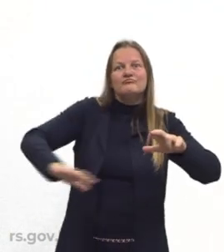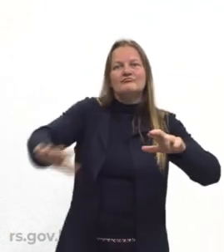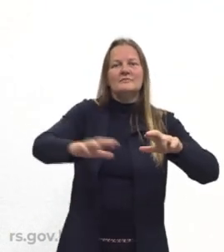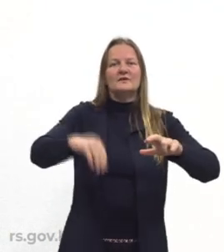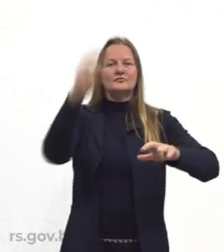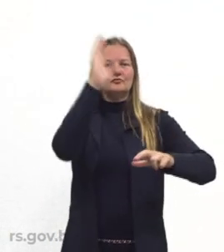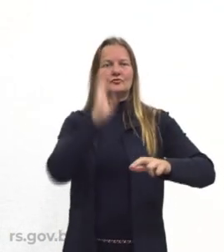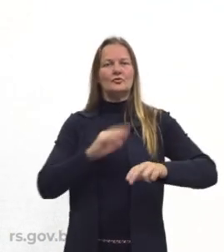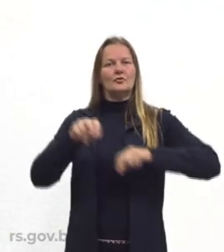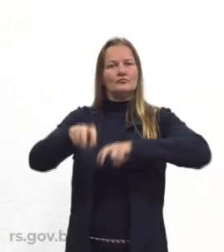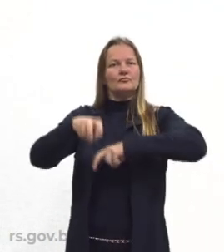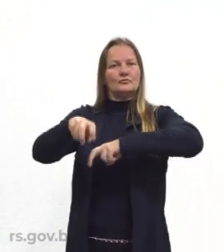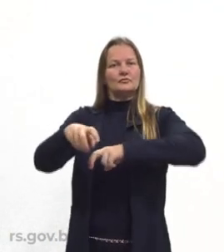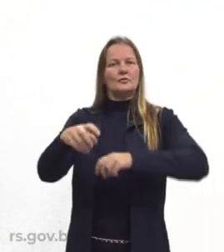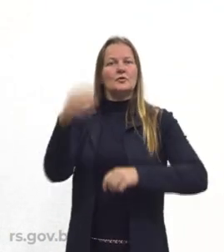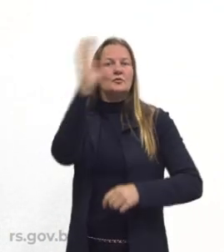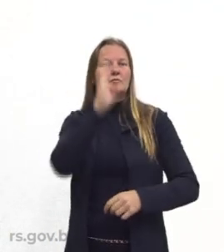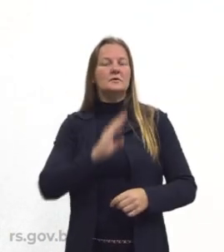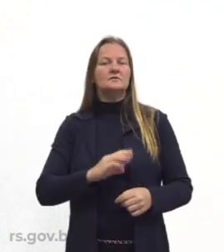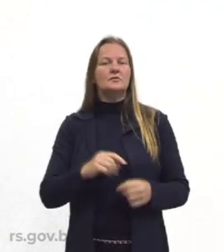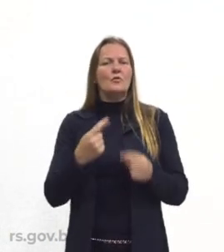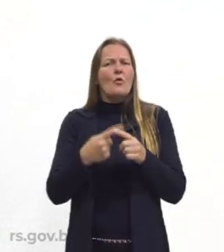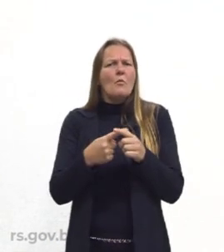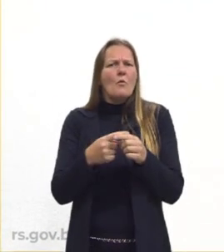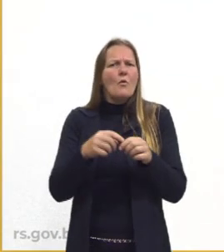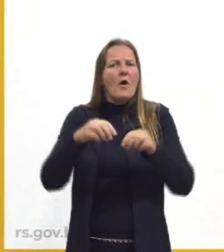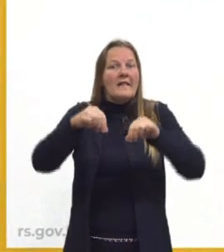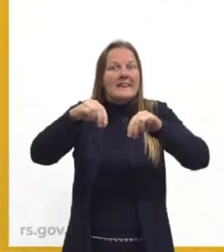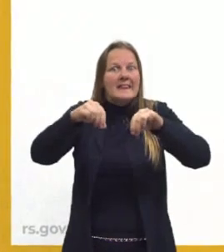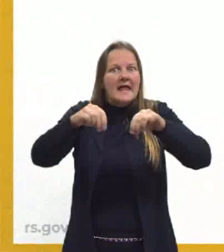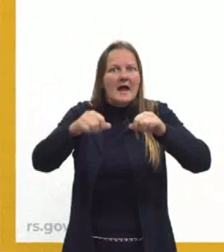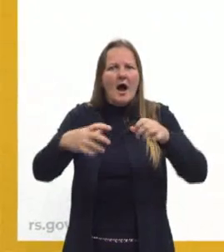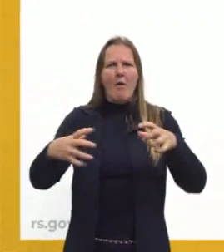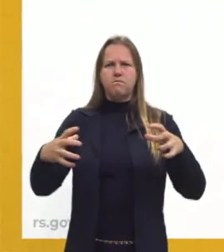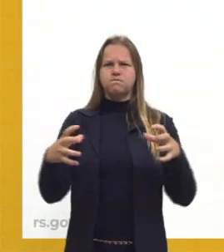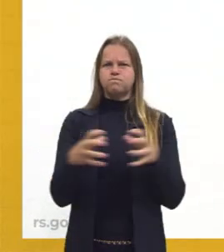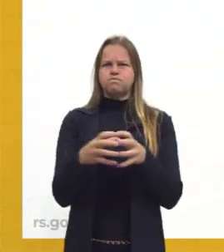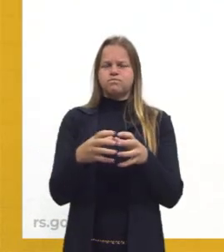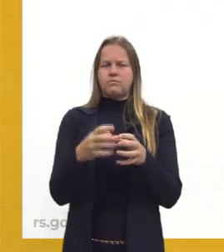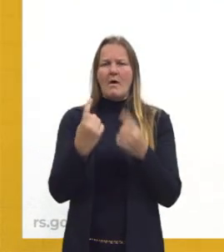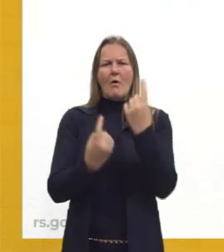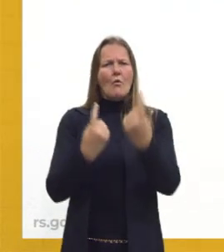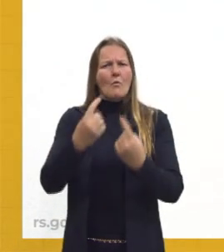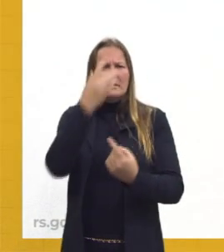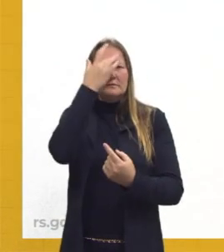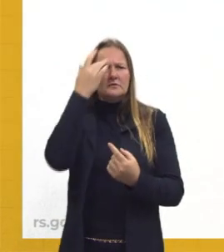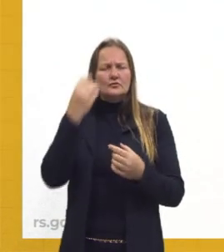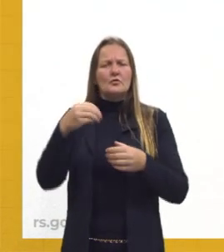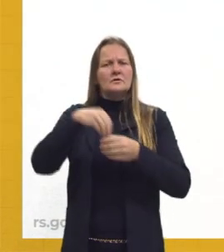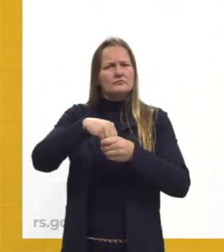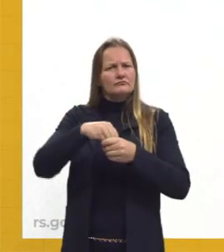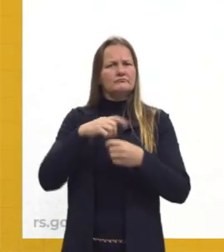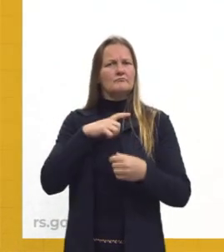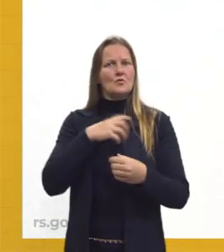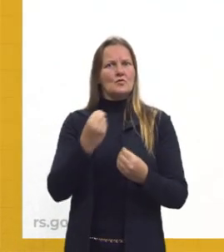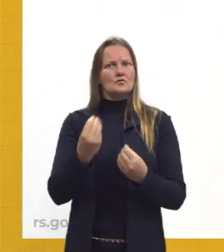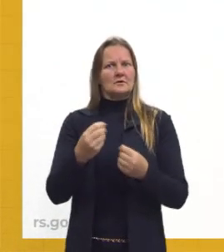e Concentração Fundiária, tá? É algo aí que, durante o nosso Enem, certo, vai